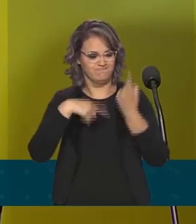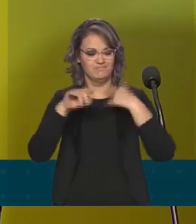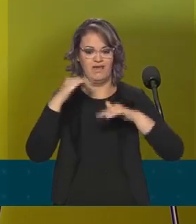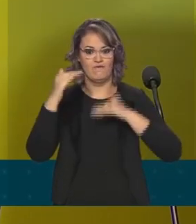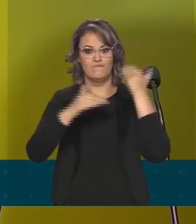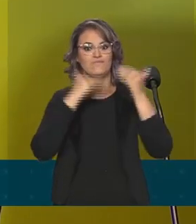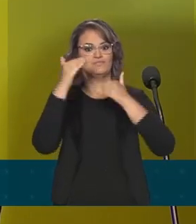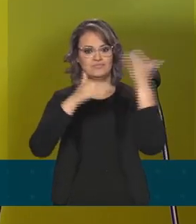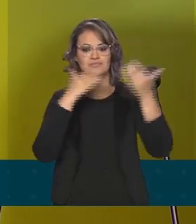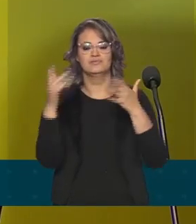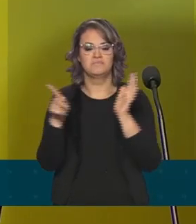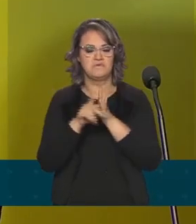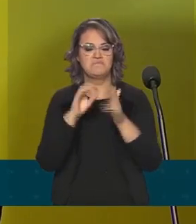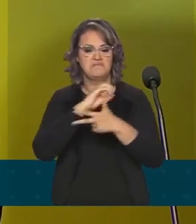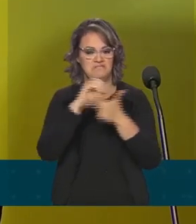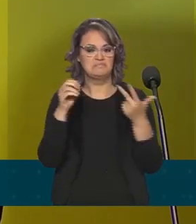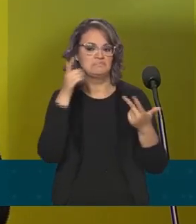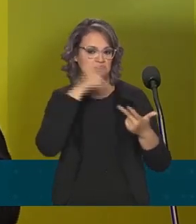Enem.